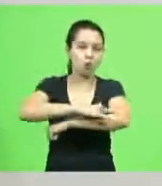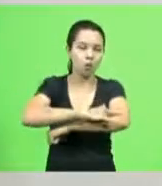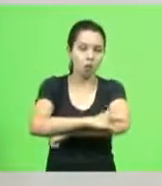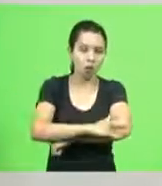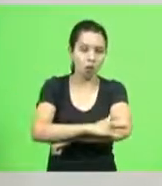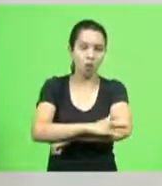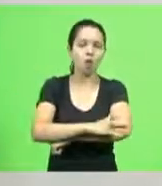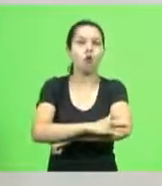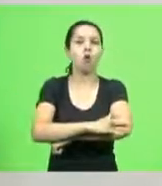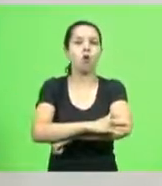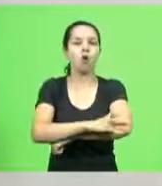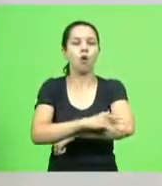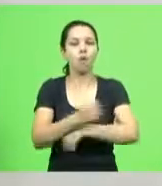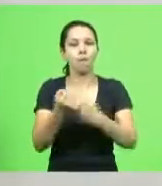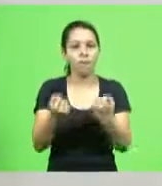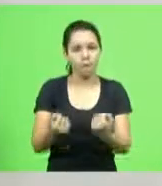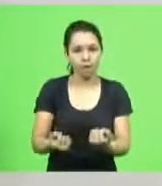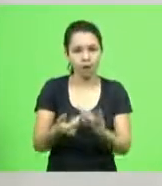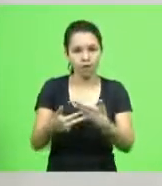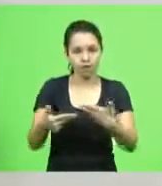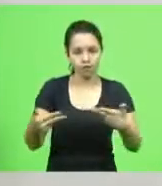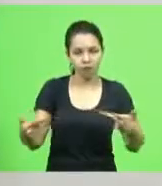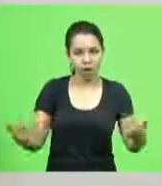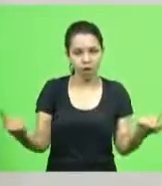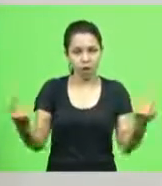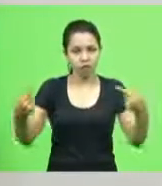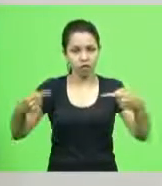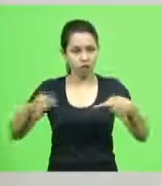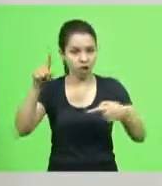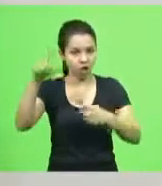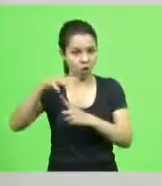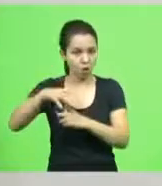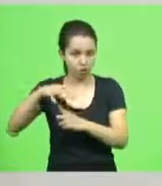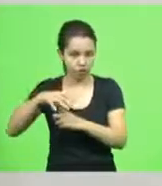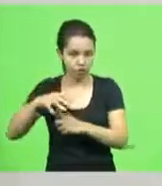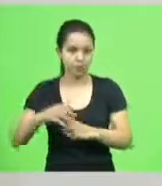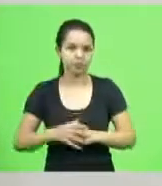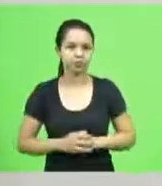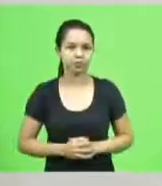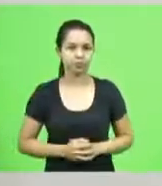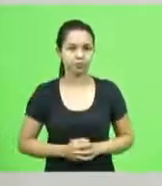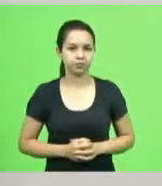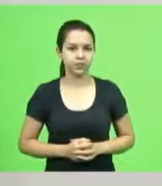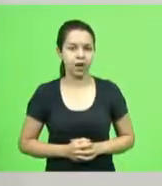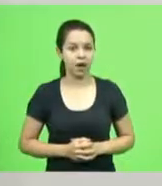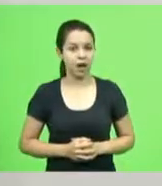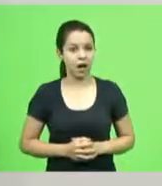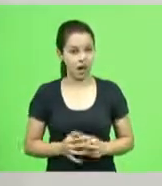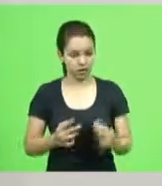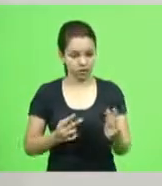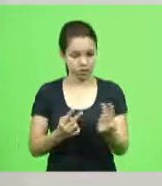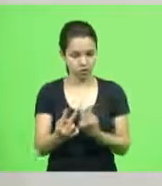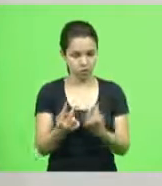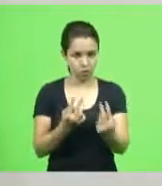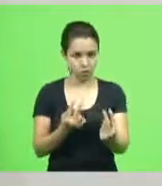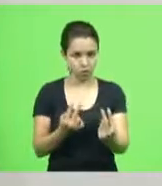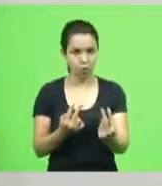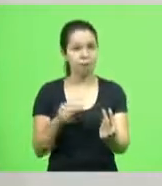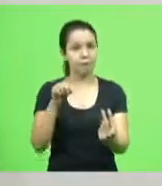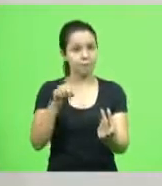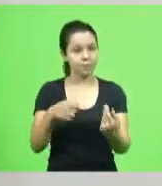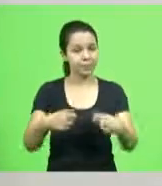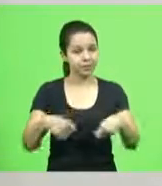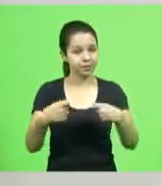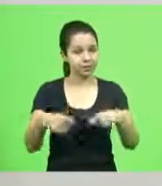São José dos Pinhais em Curitiba a segunda pista do aeroporto de navegantes precisa precisa de um aporte de